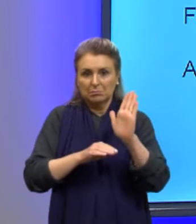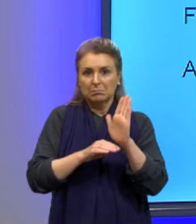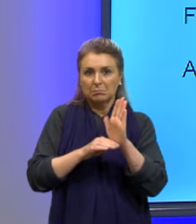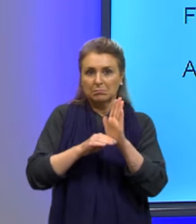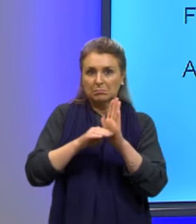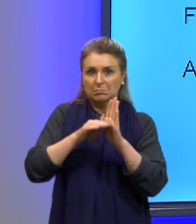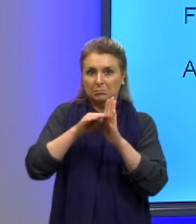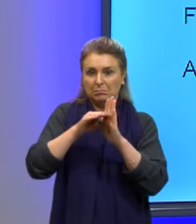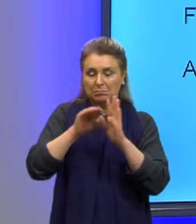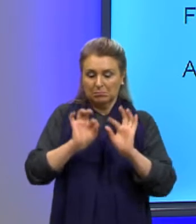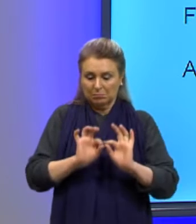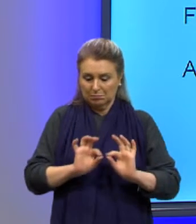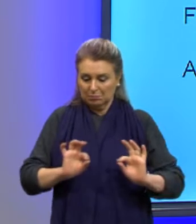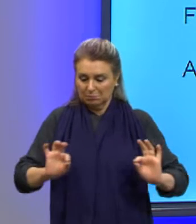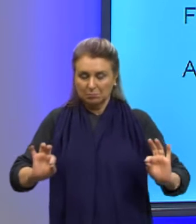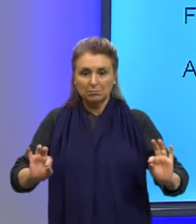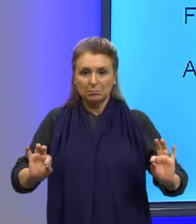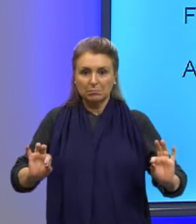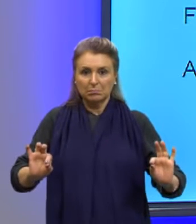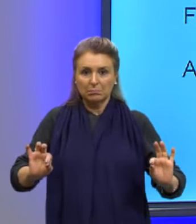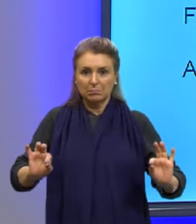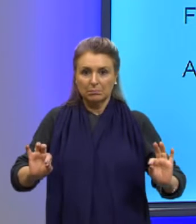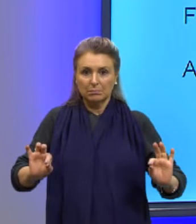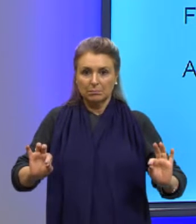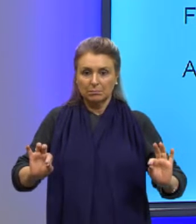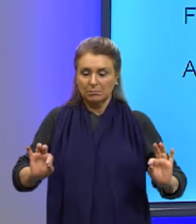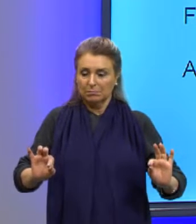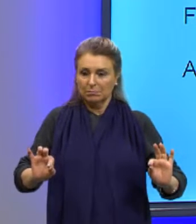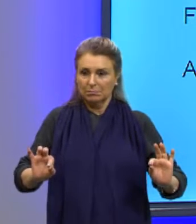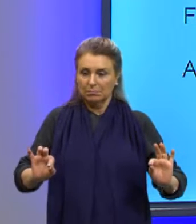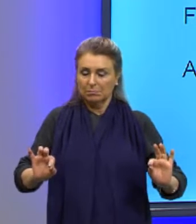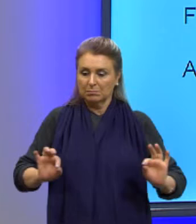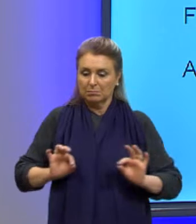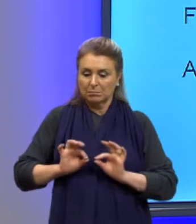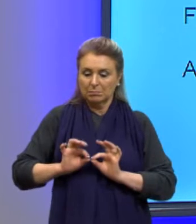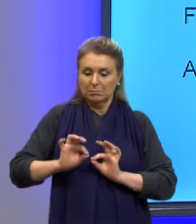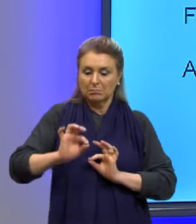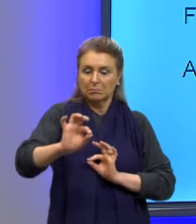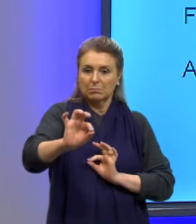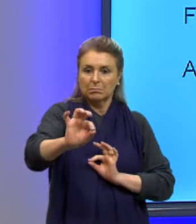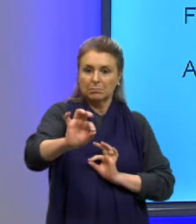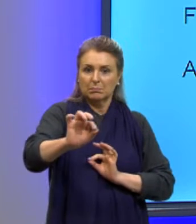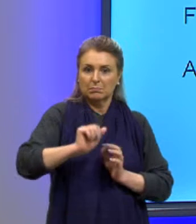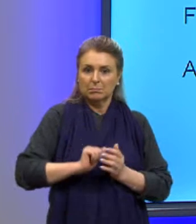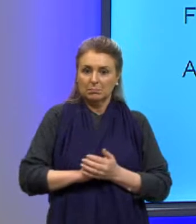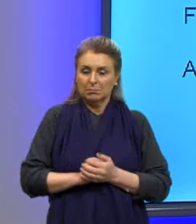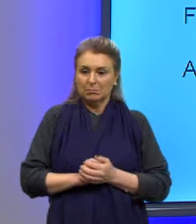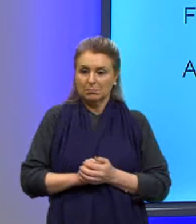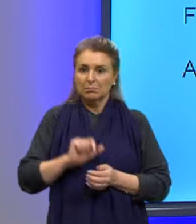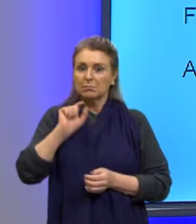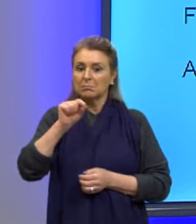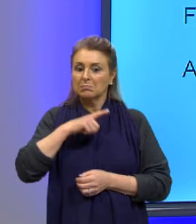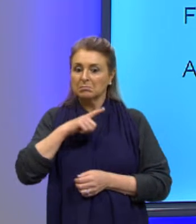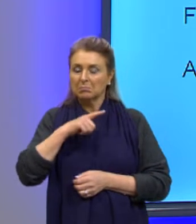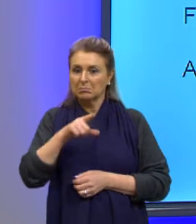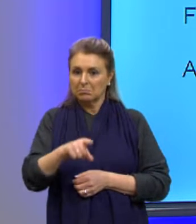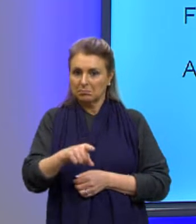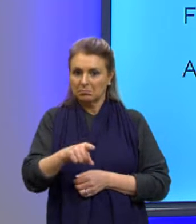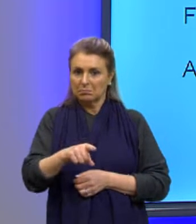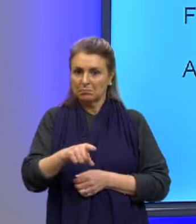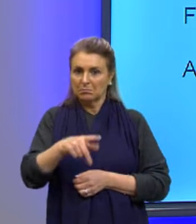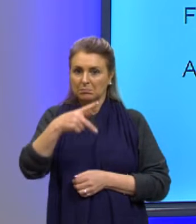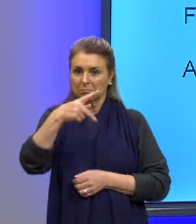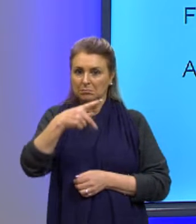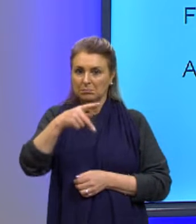o comprimento, a largura. Então, que está dito lá para nós? Que o perímetro